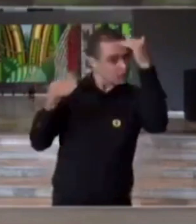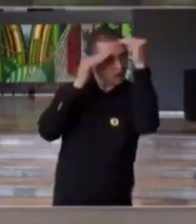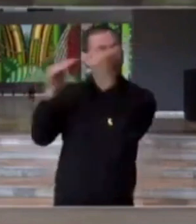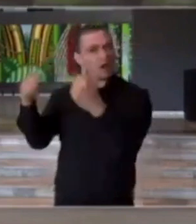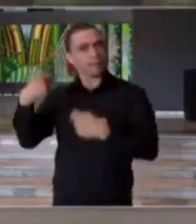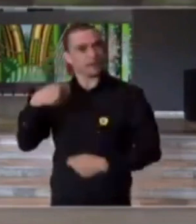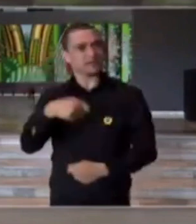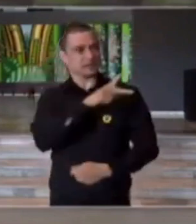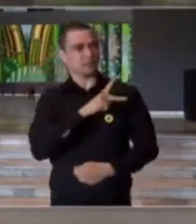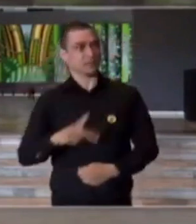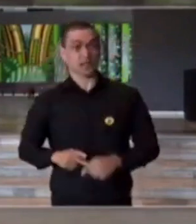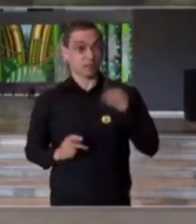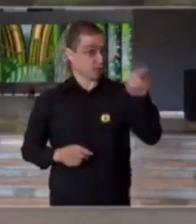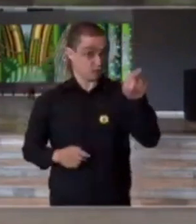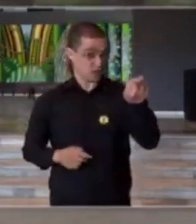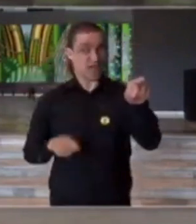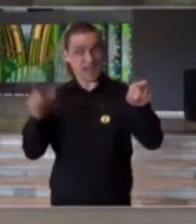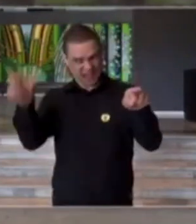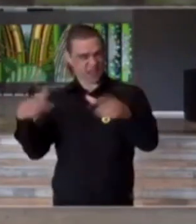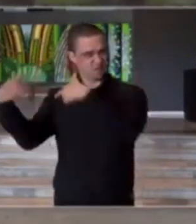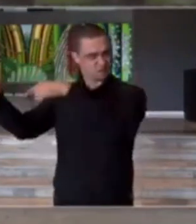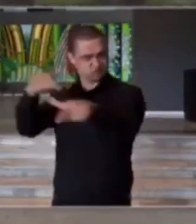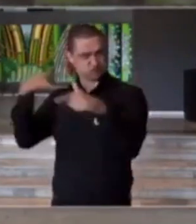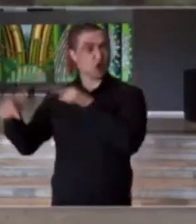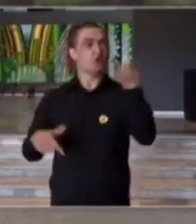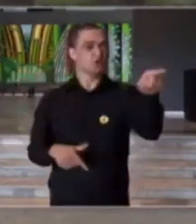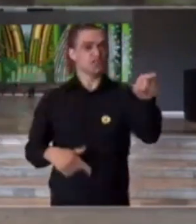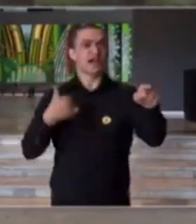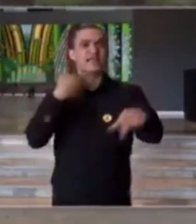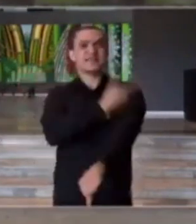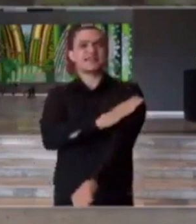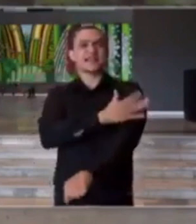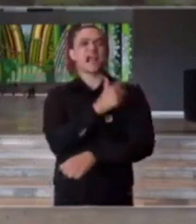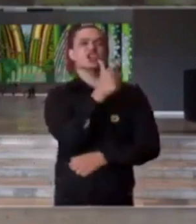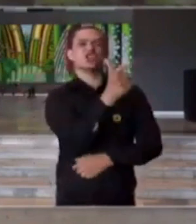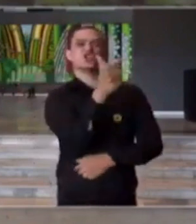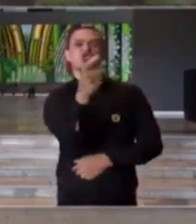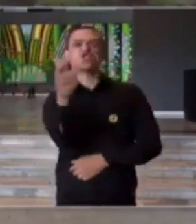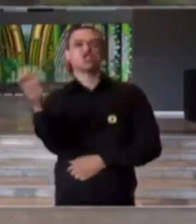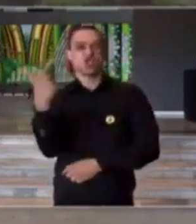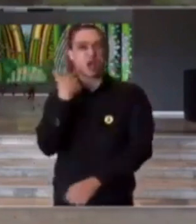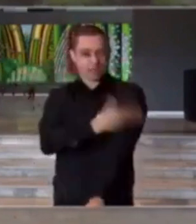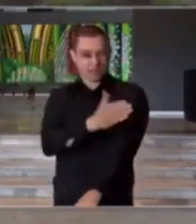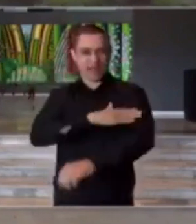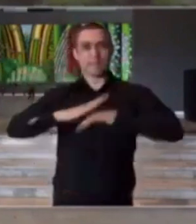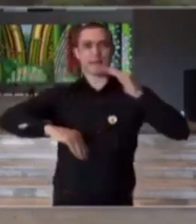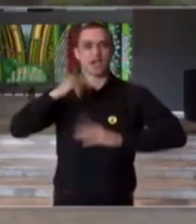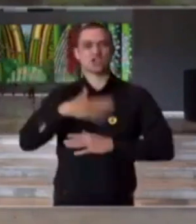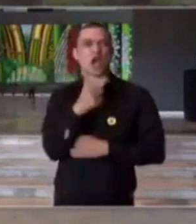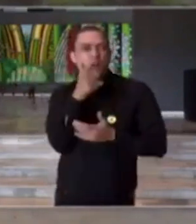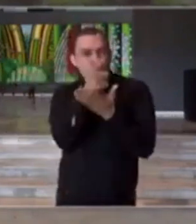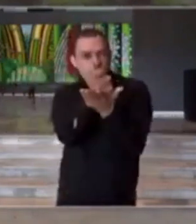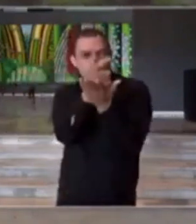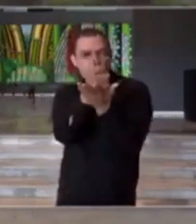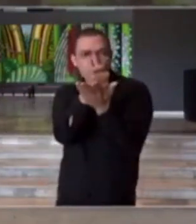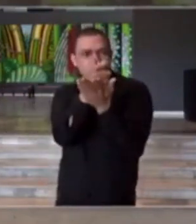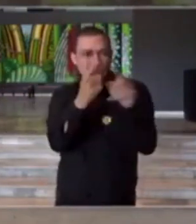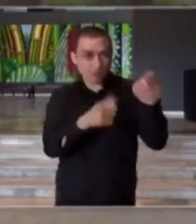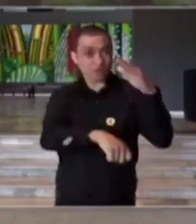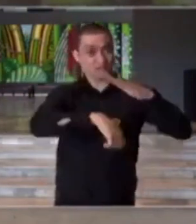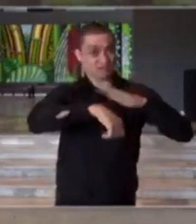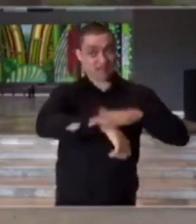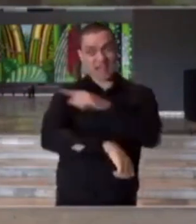que ao contrário do senhor que vai treinar tiro em estande de tiro, estes